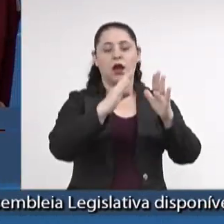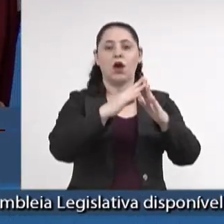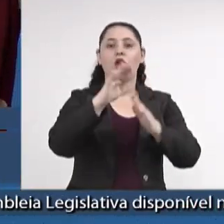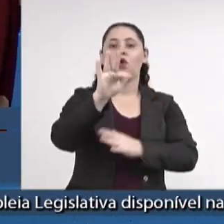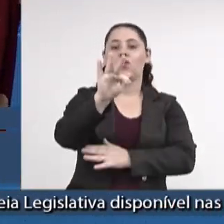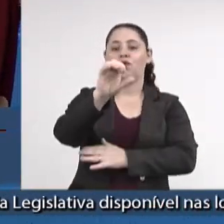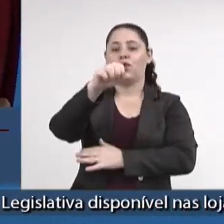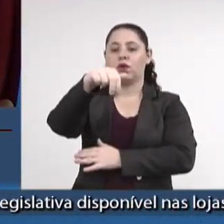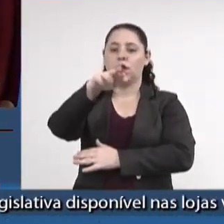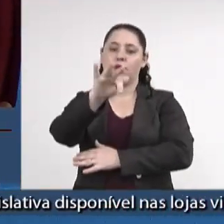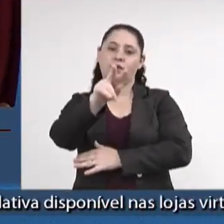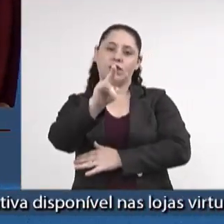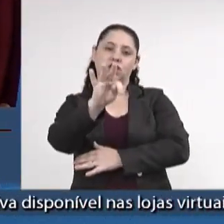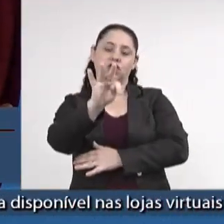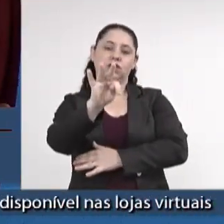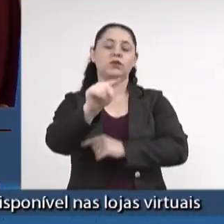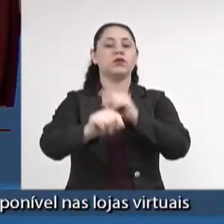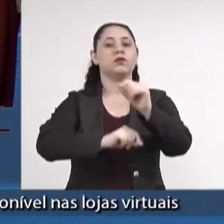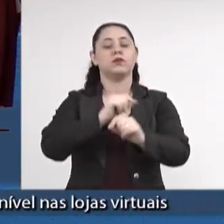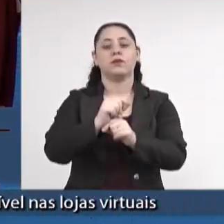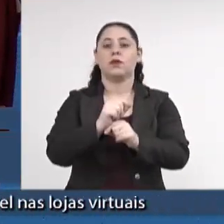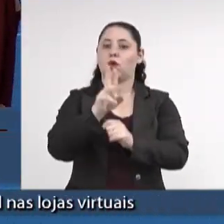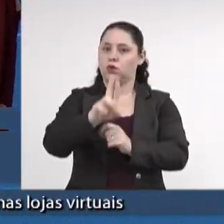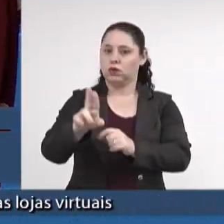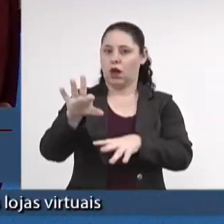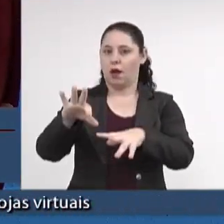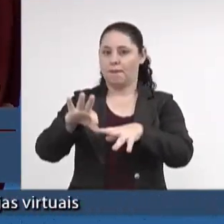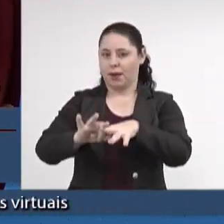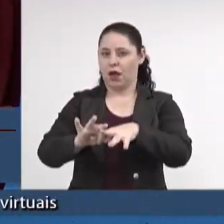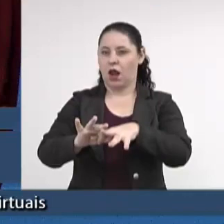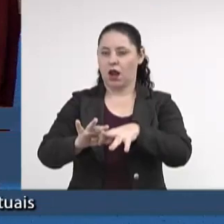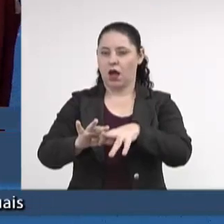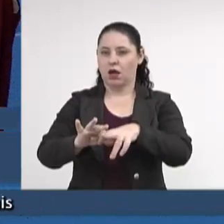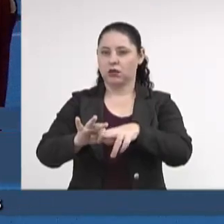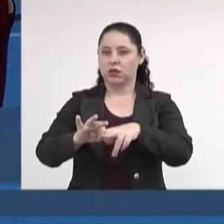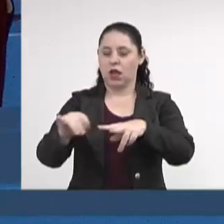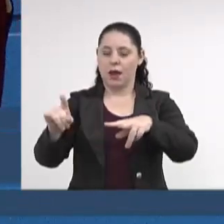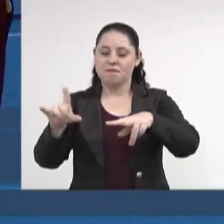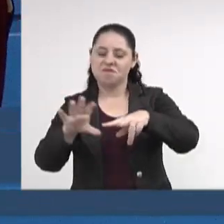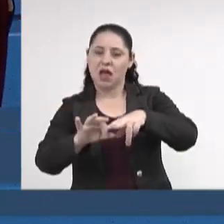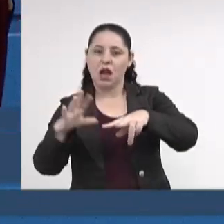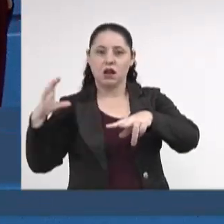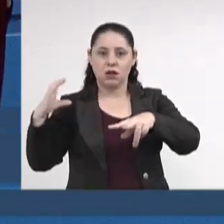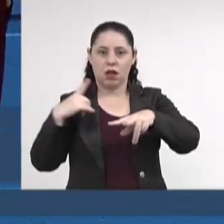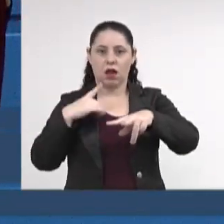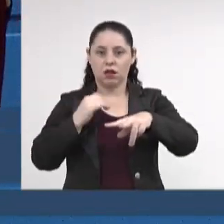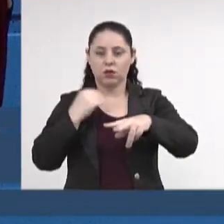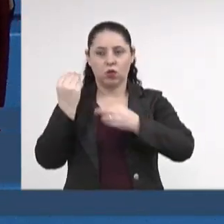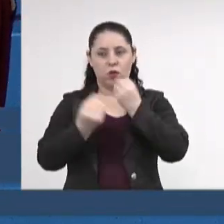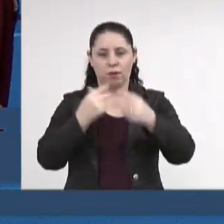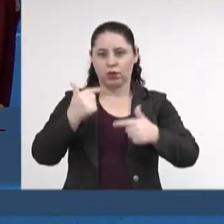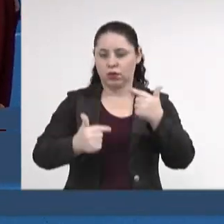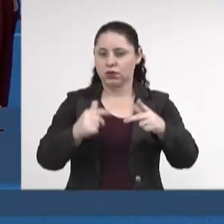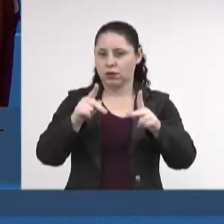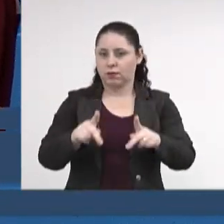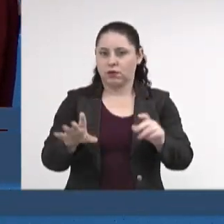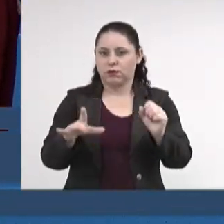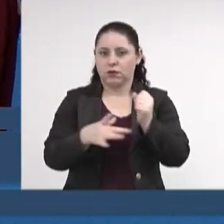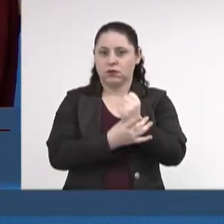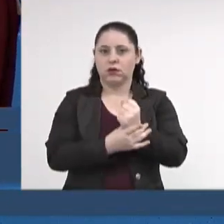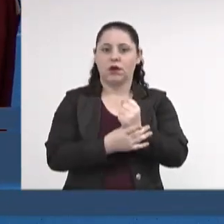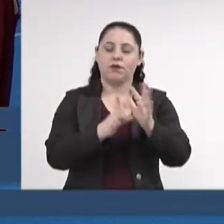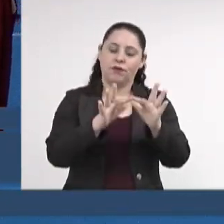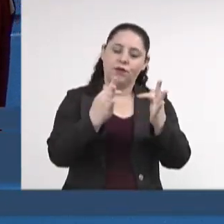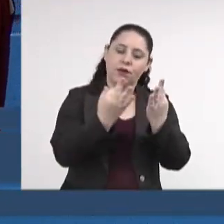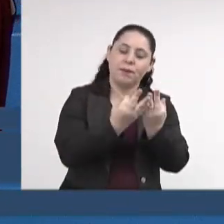Fonavide. A utilização da tornozeleira eletrônica como política pública de segurança no combate à violência doméstica